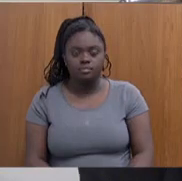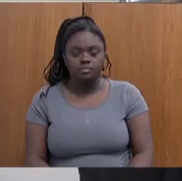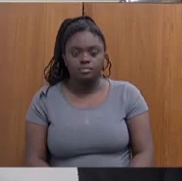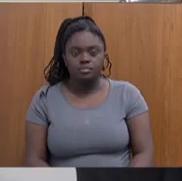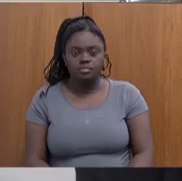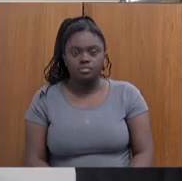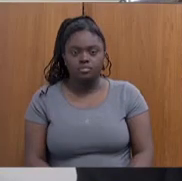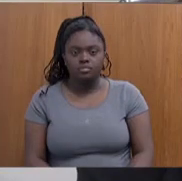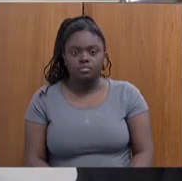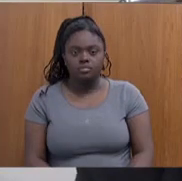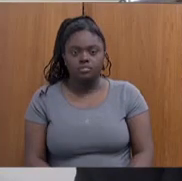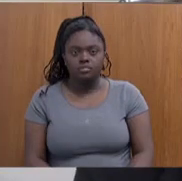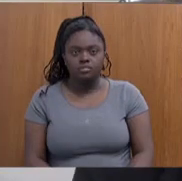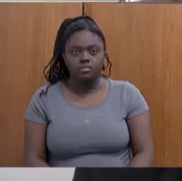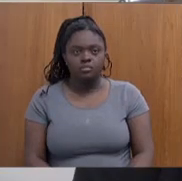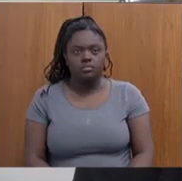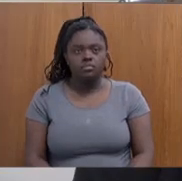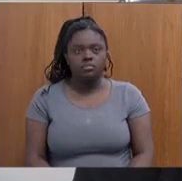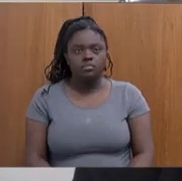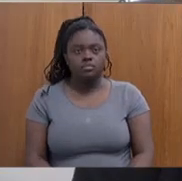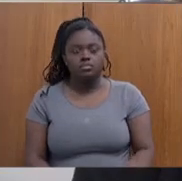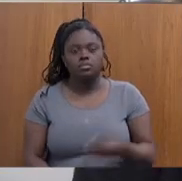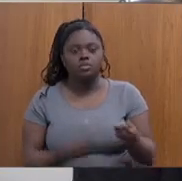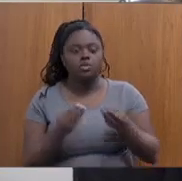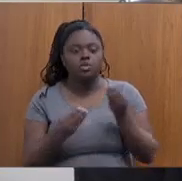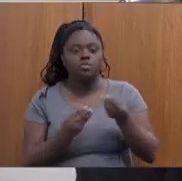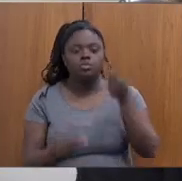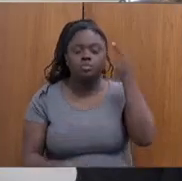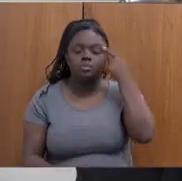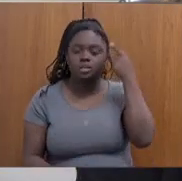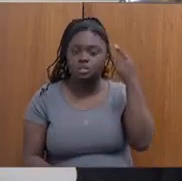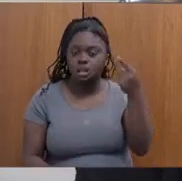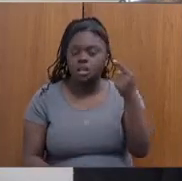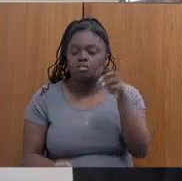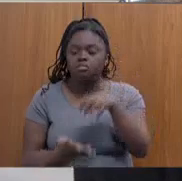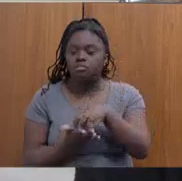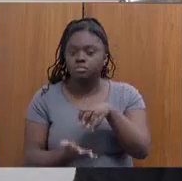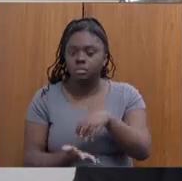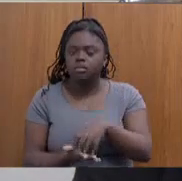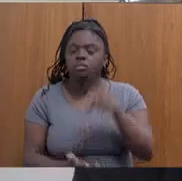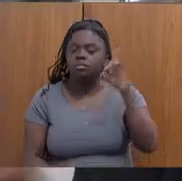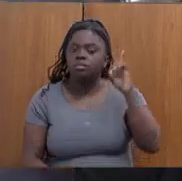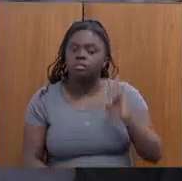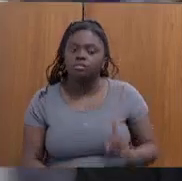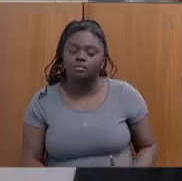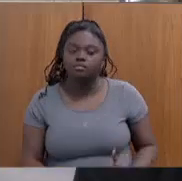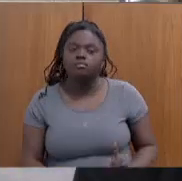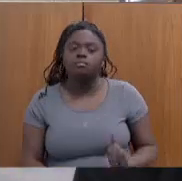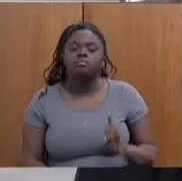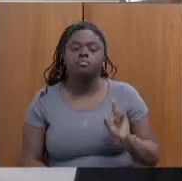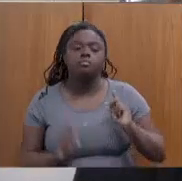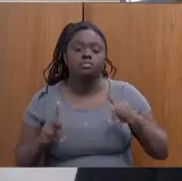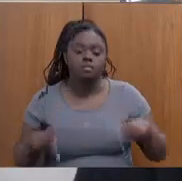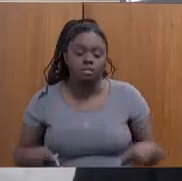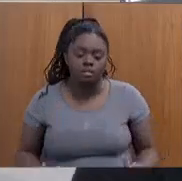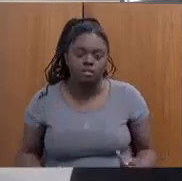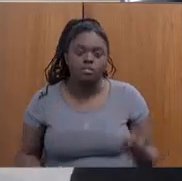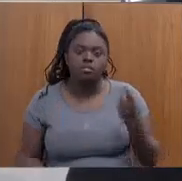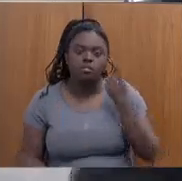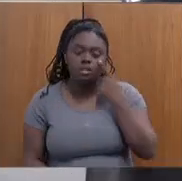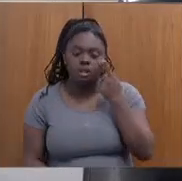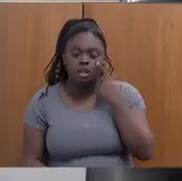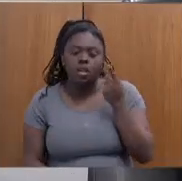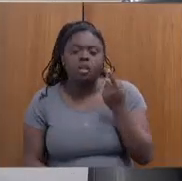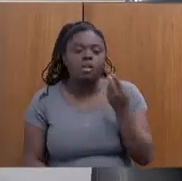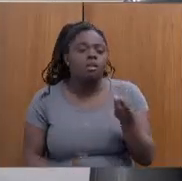qual a política que sendo pensada para os centros de defesa dos direitos humanos? se tem previsão de maior verba